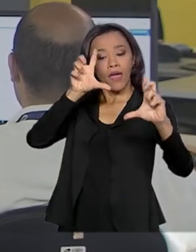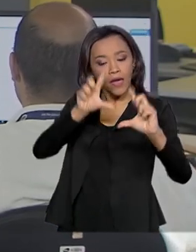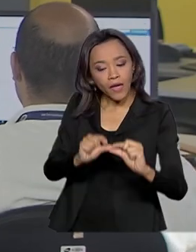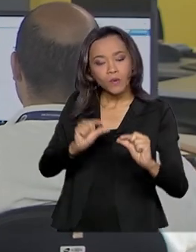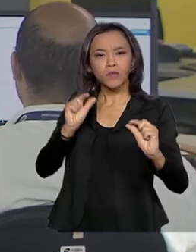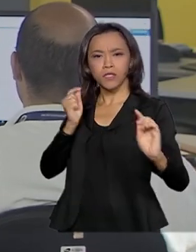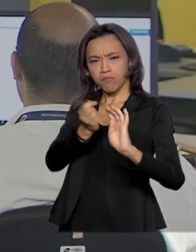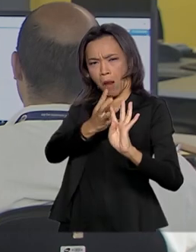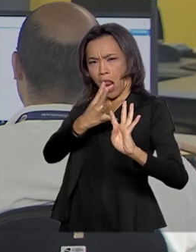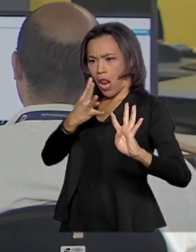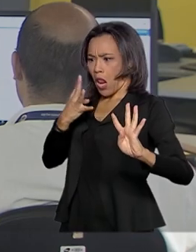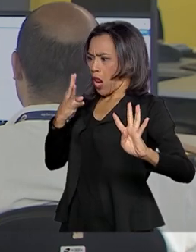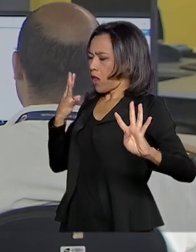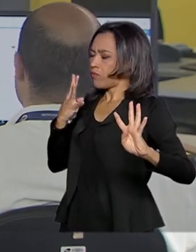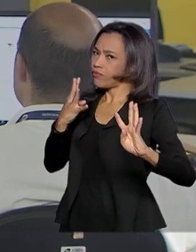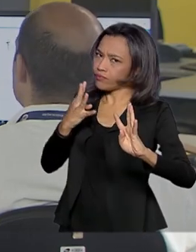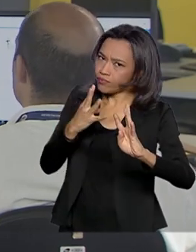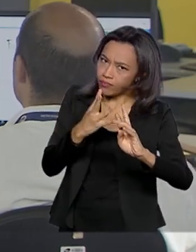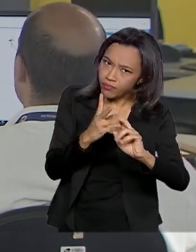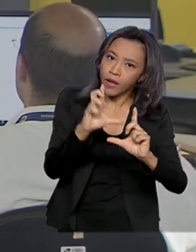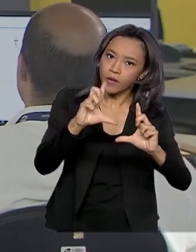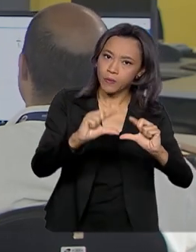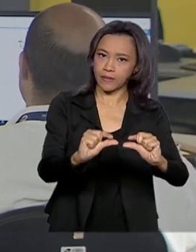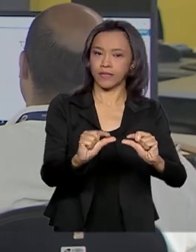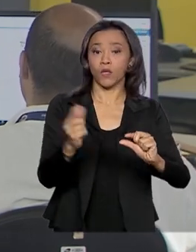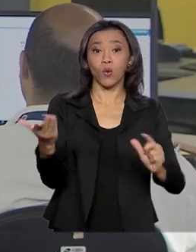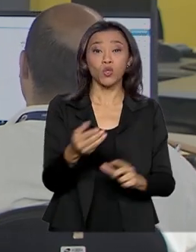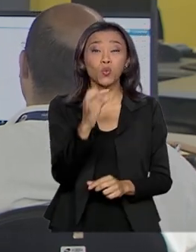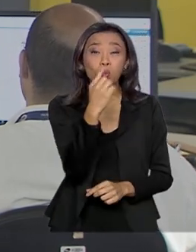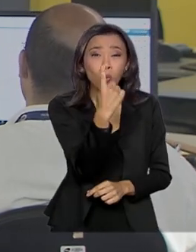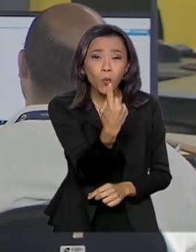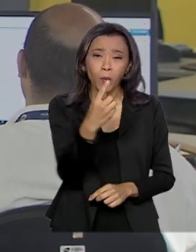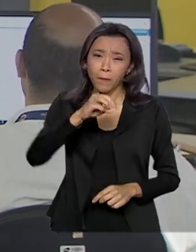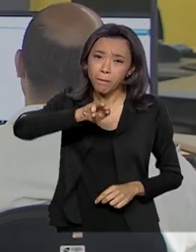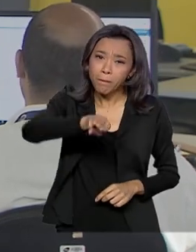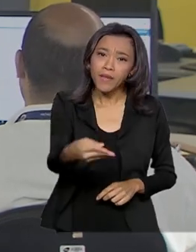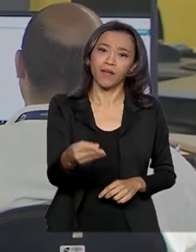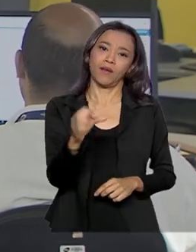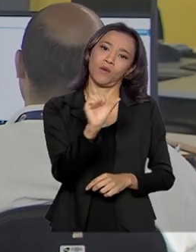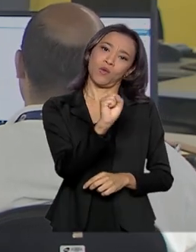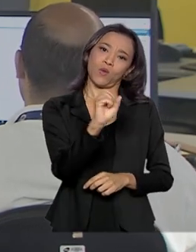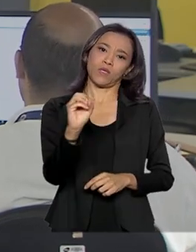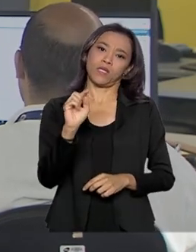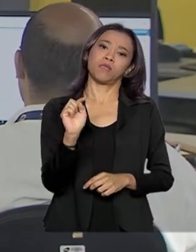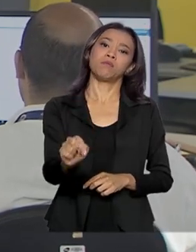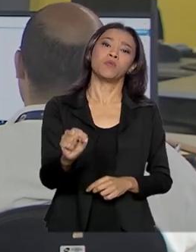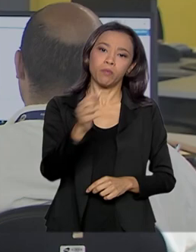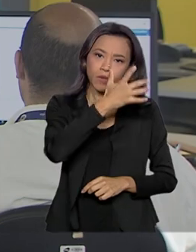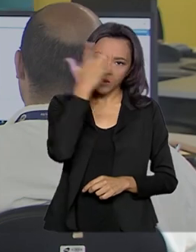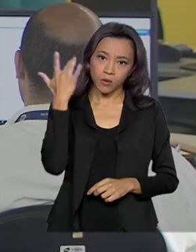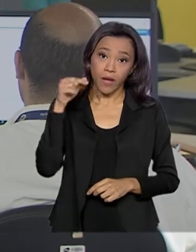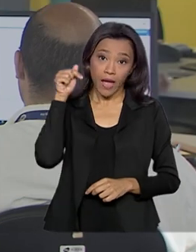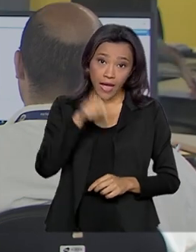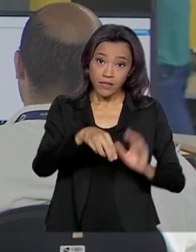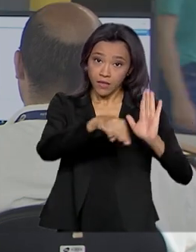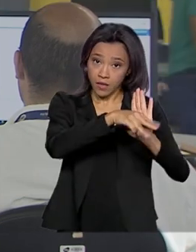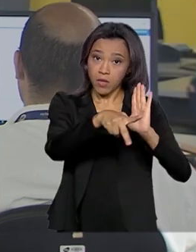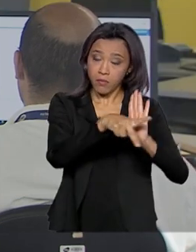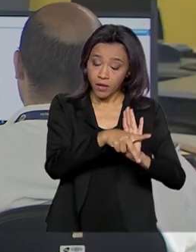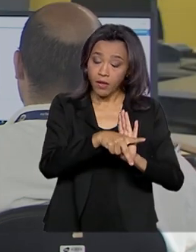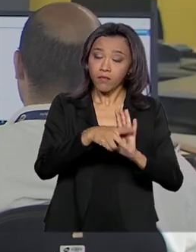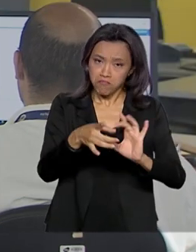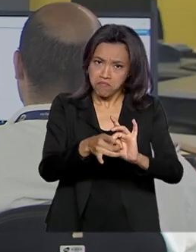benefícios do INSS, que hoje chega a 1 milhão e 800 mil pessoas. Essa medida autoriza a contratação